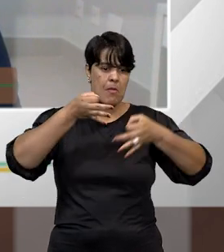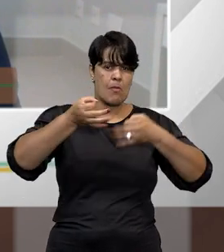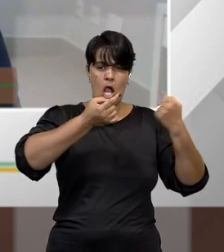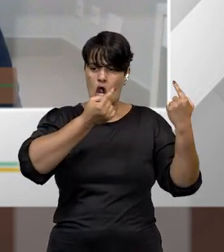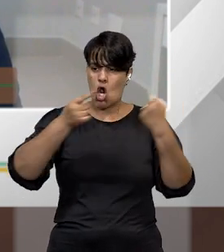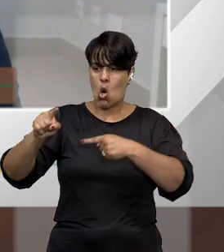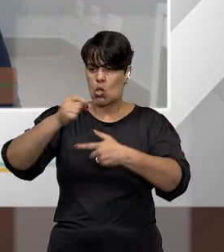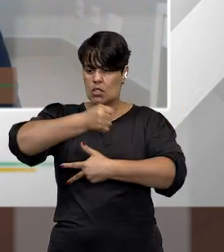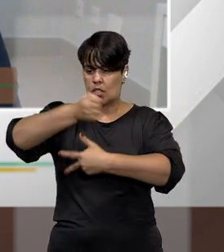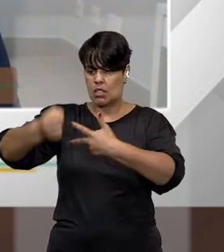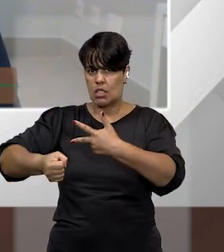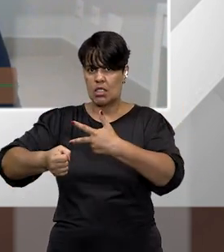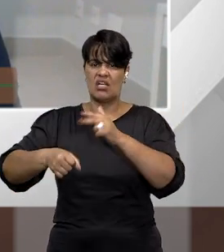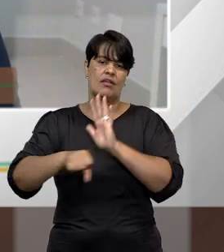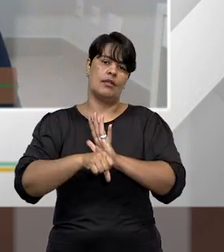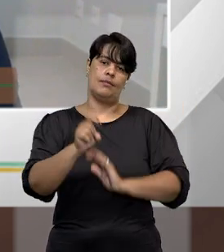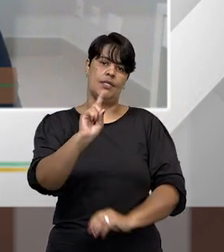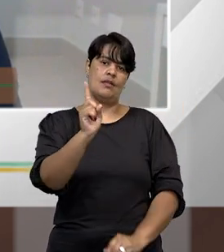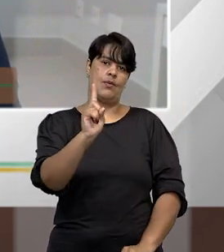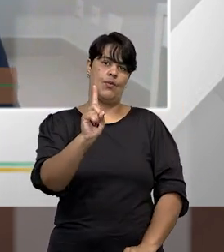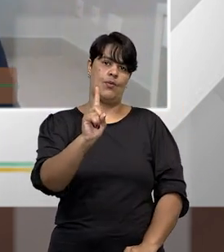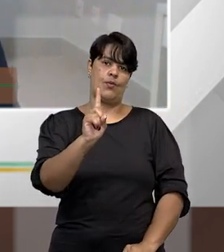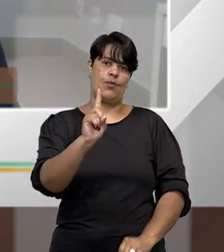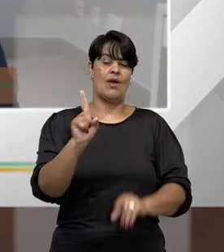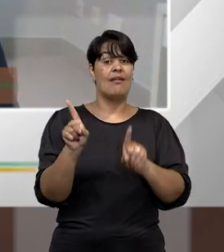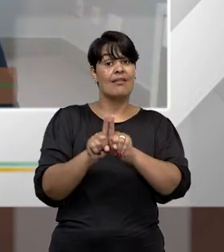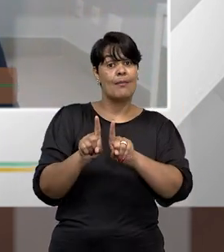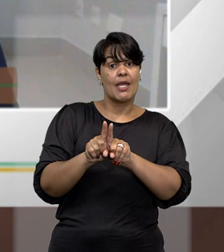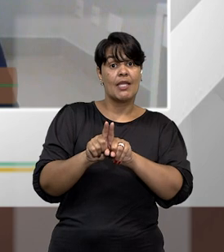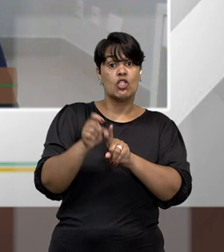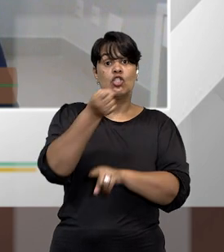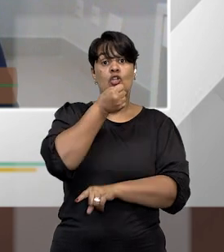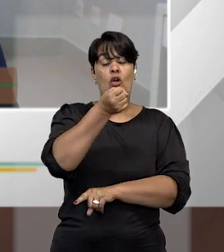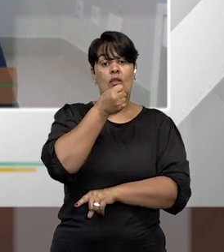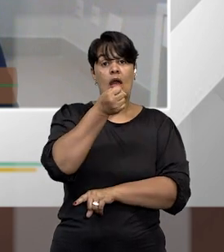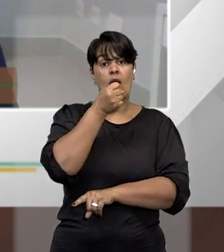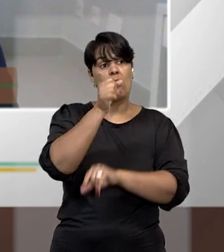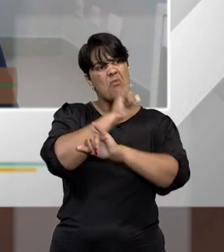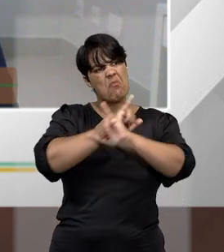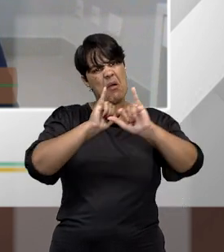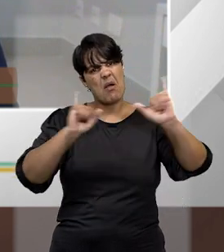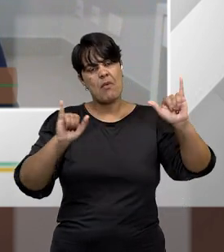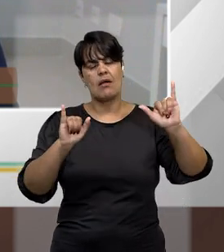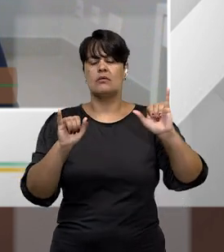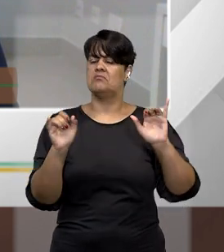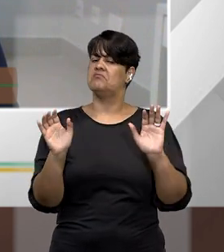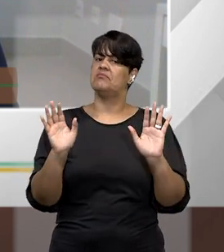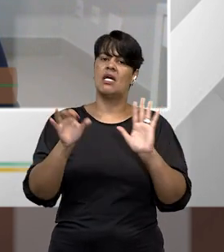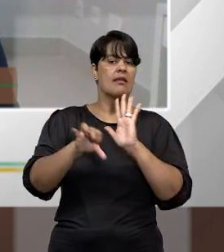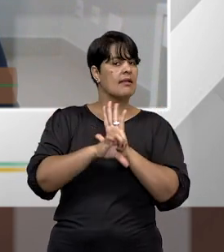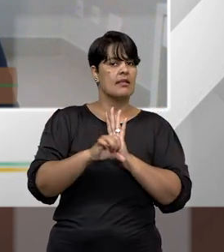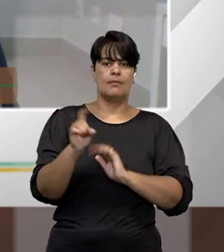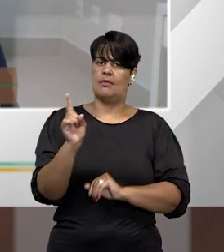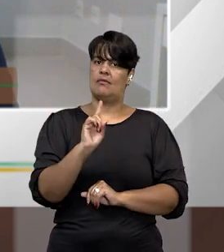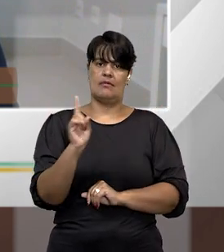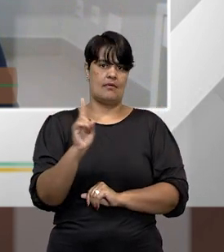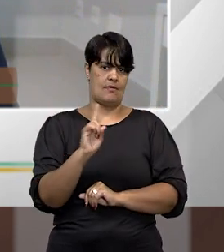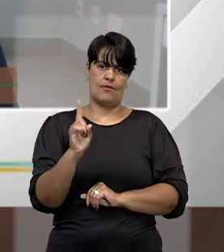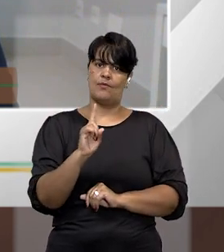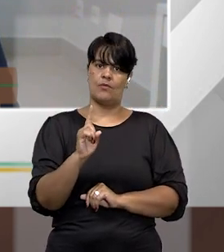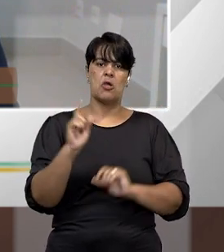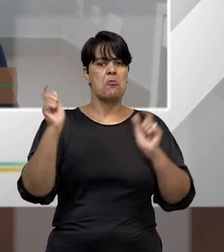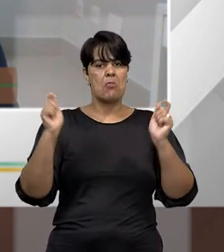nem a atividade jornalística ou a reivindicação de direitos e garantias constitucionais por meio de passeatas de